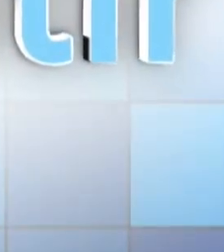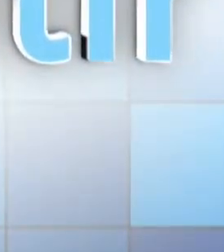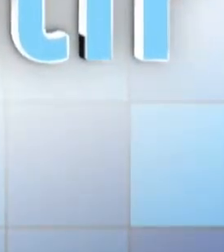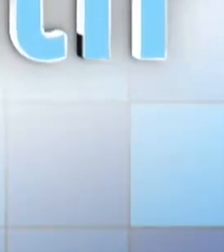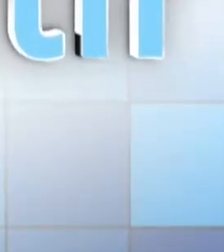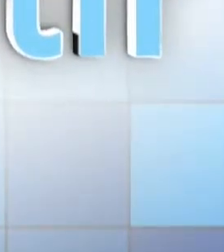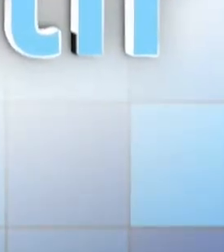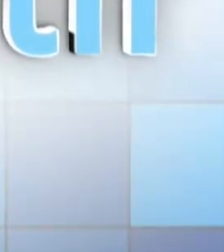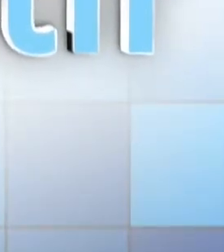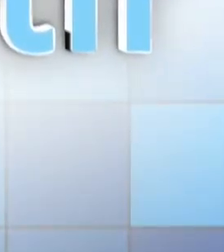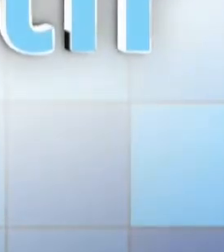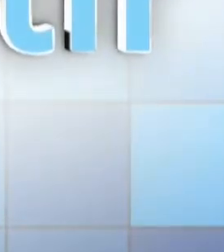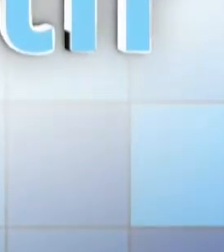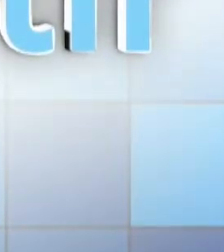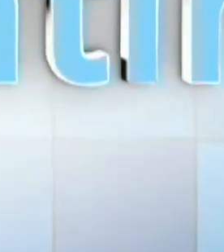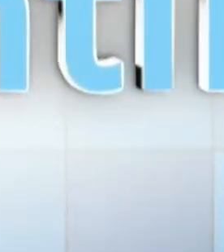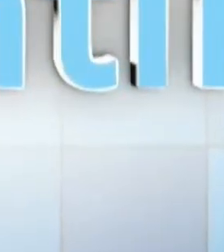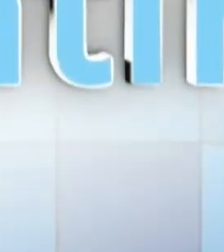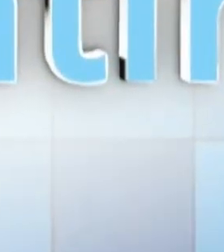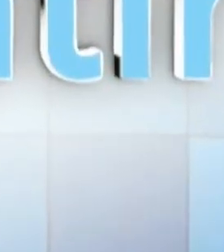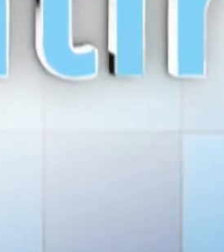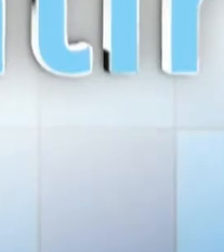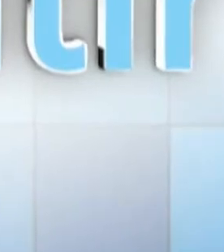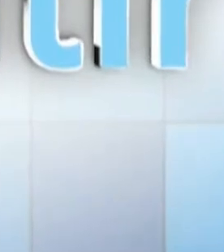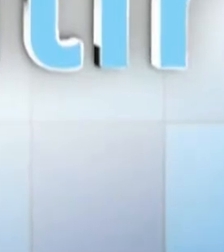Vê, ouvir, sentir.